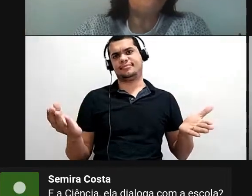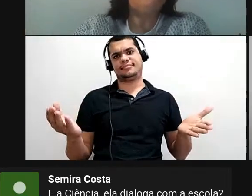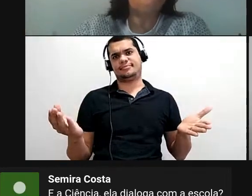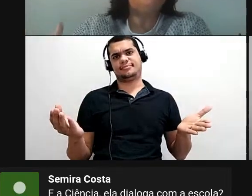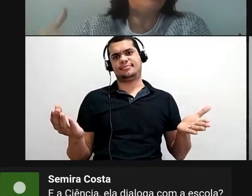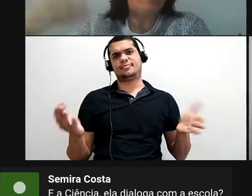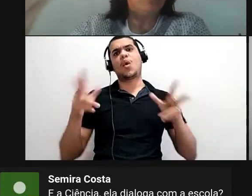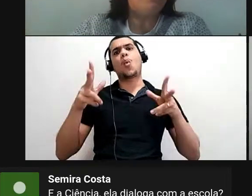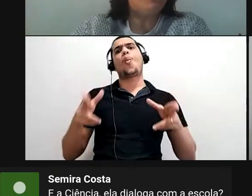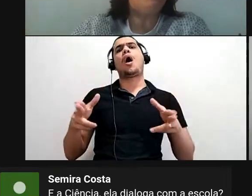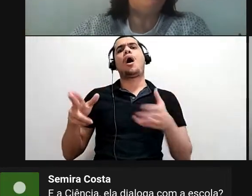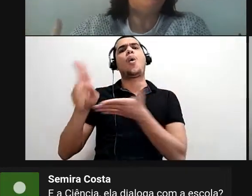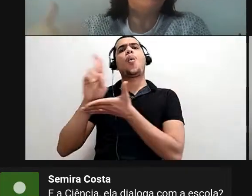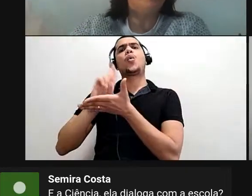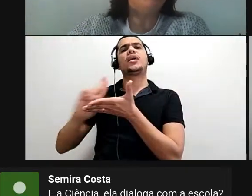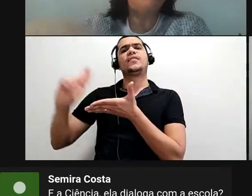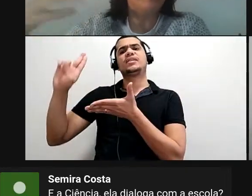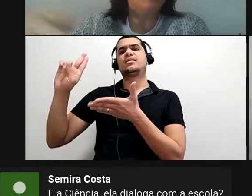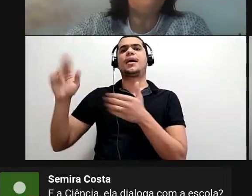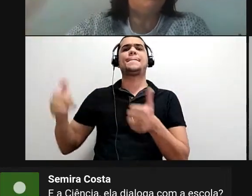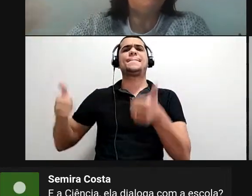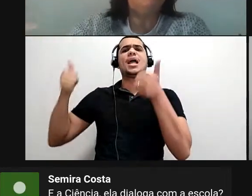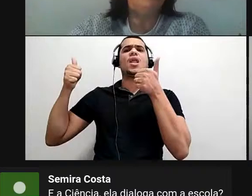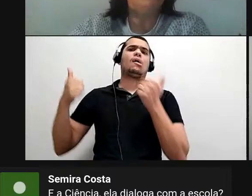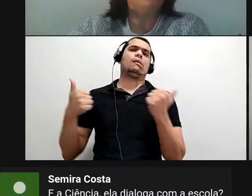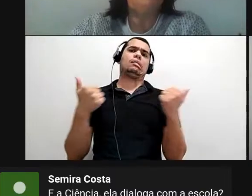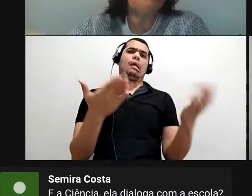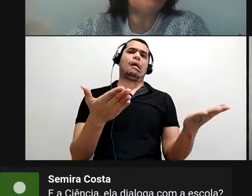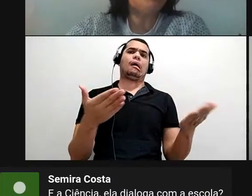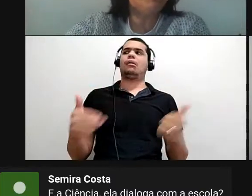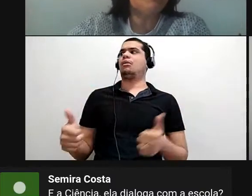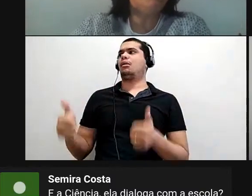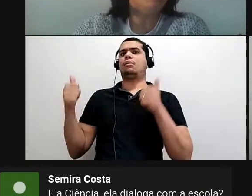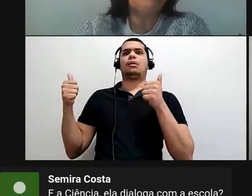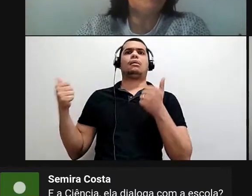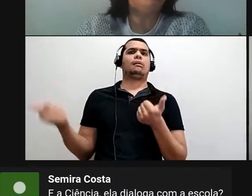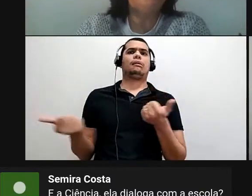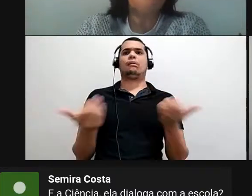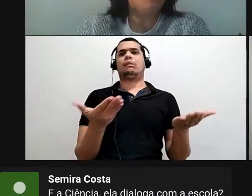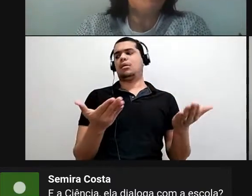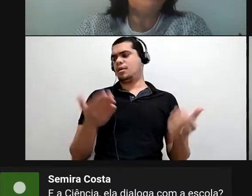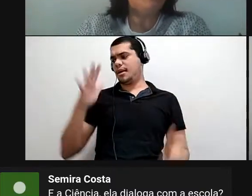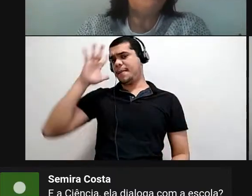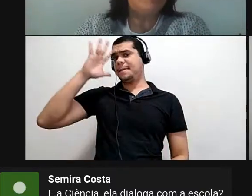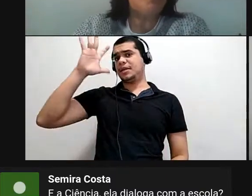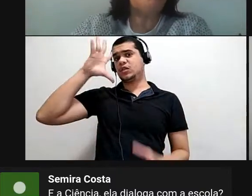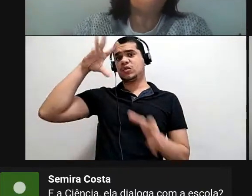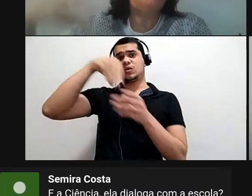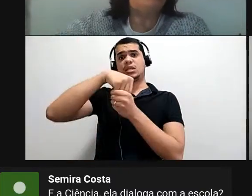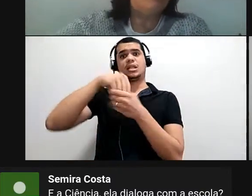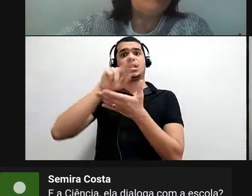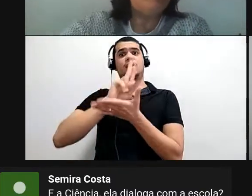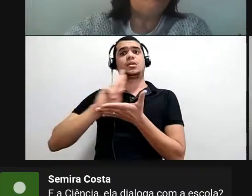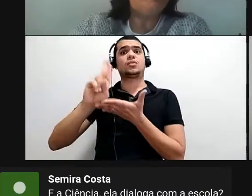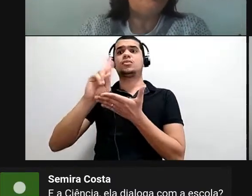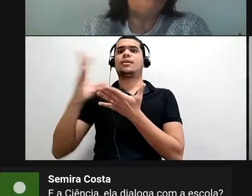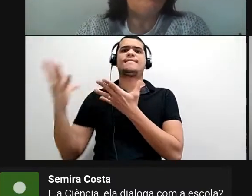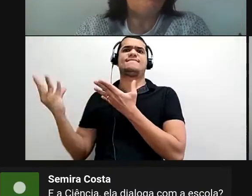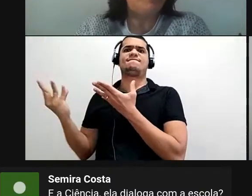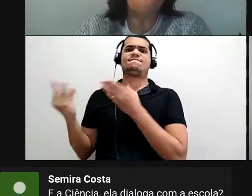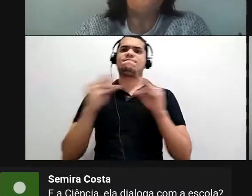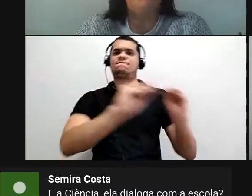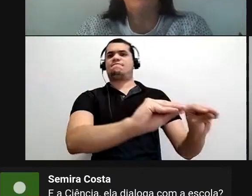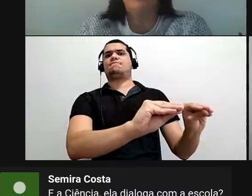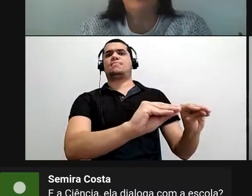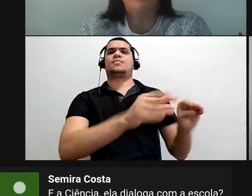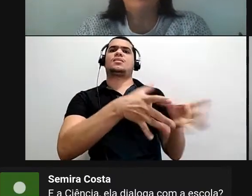universidade traz de melhor, quer dizer, aquilo que se pensou dentro da universidade deve ser colocado para